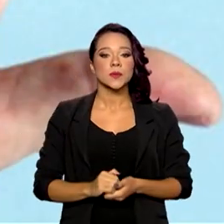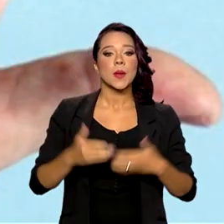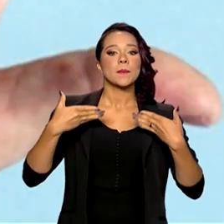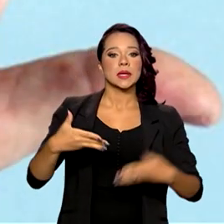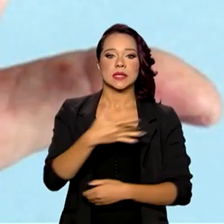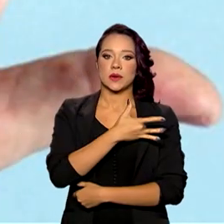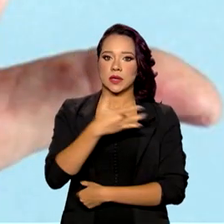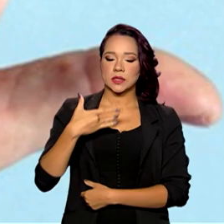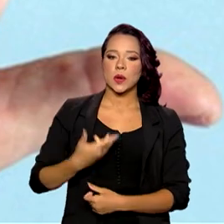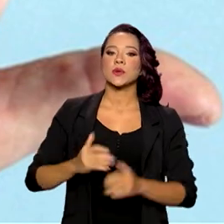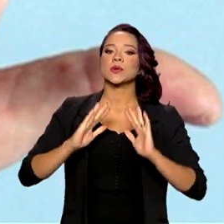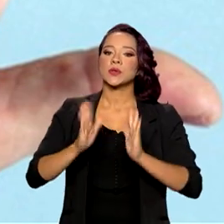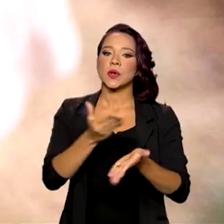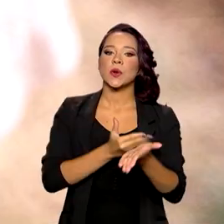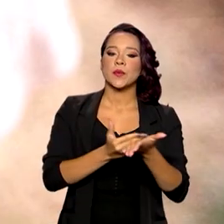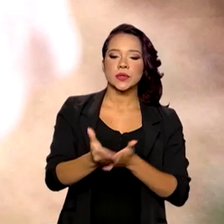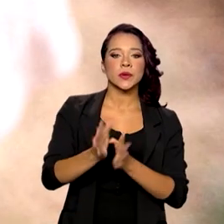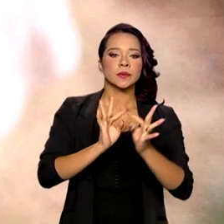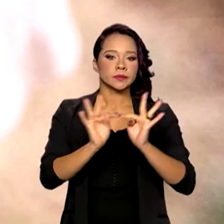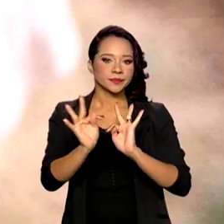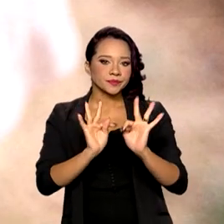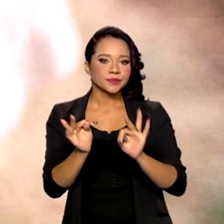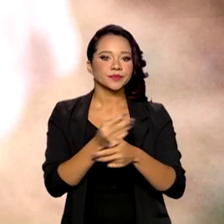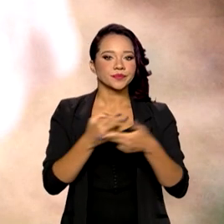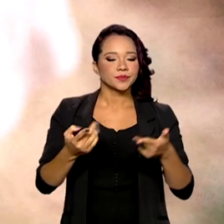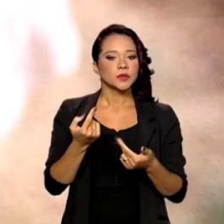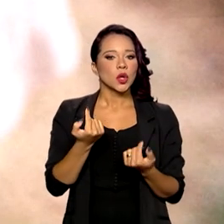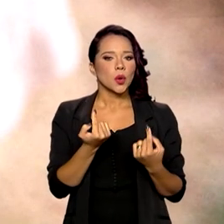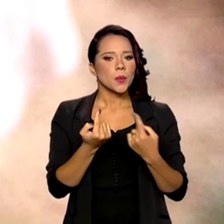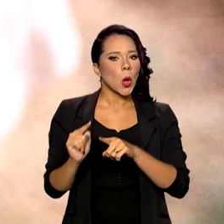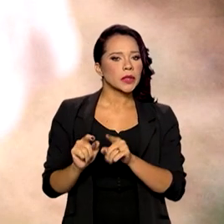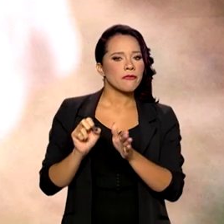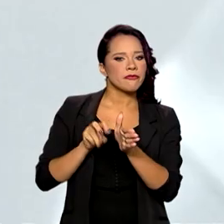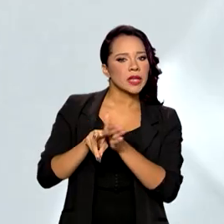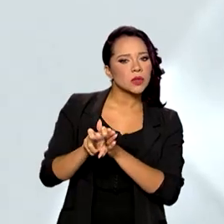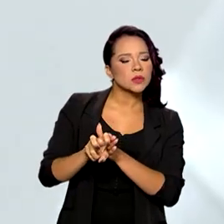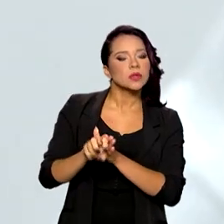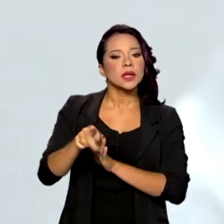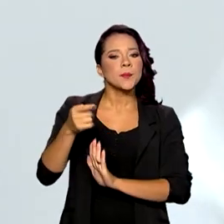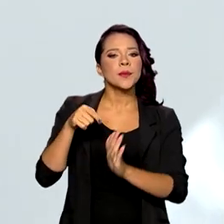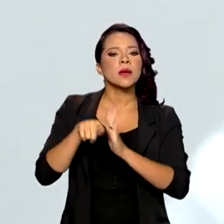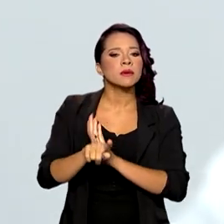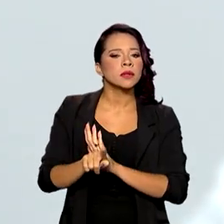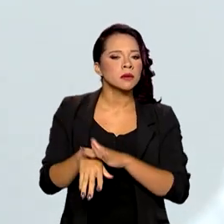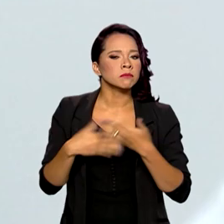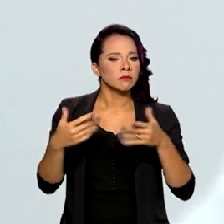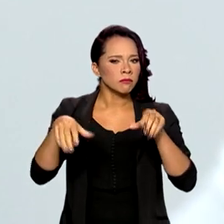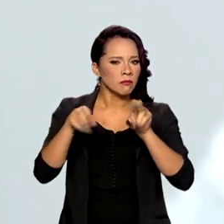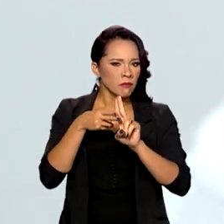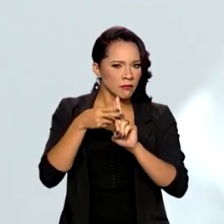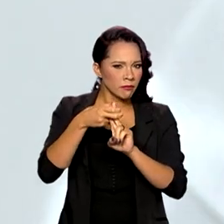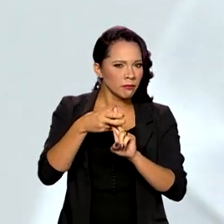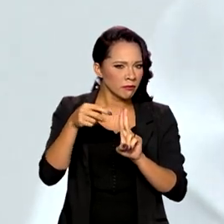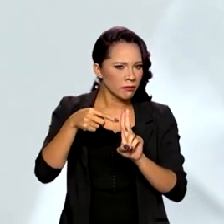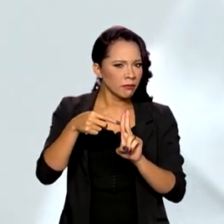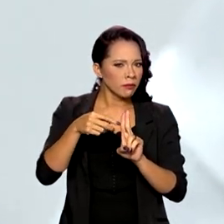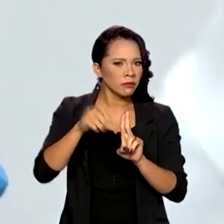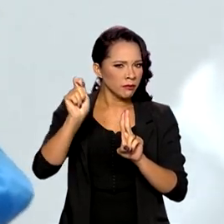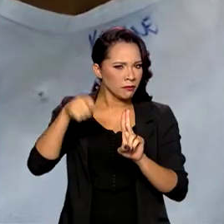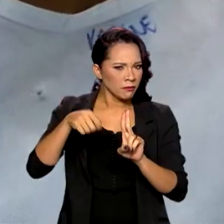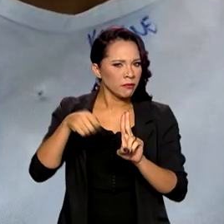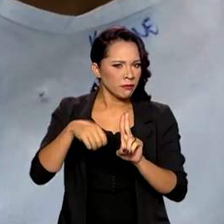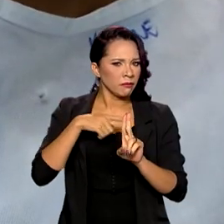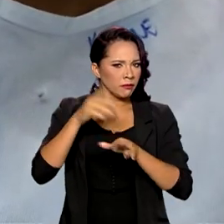Ministério da Saúde já iniciou tratamentos contra esse vírus. E a pergunta que fica é, o Sistema Único de Saúde, o SUS,